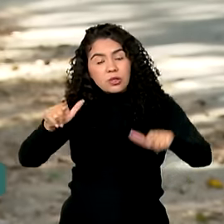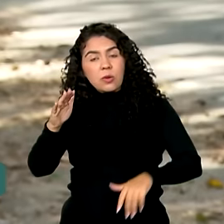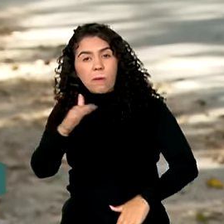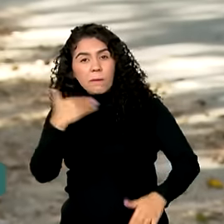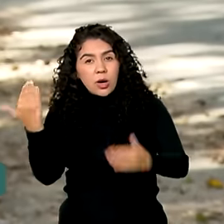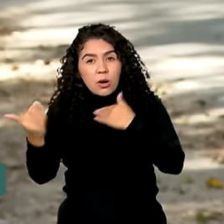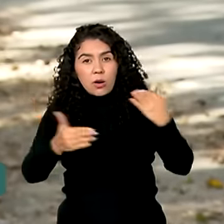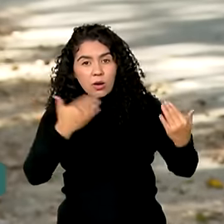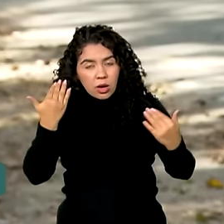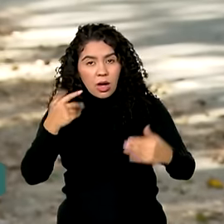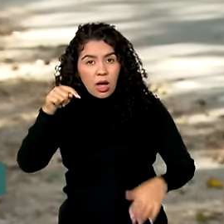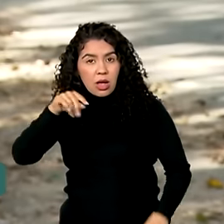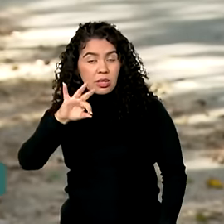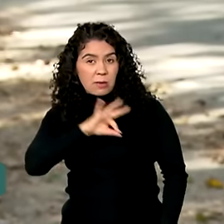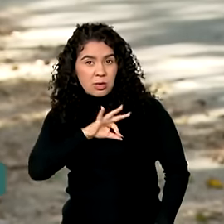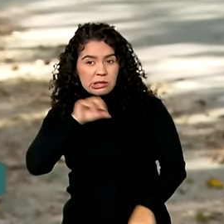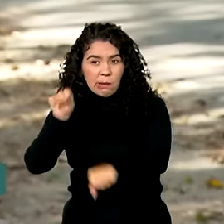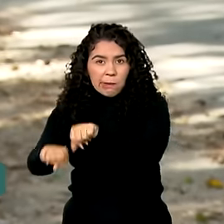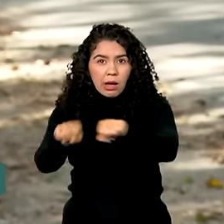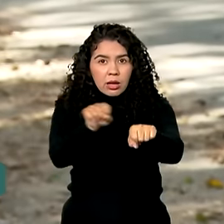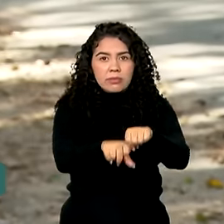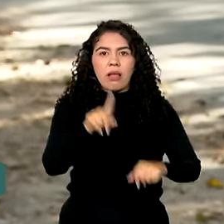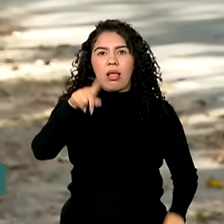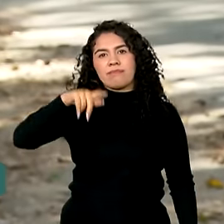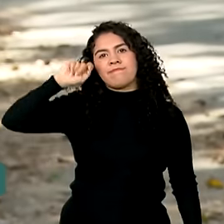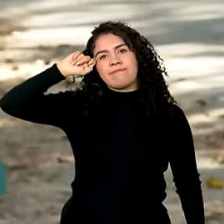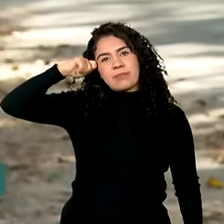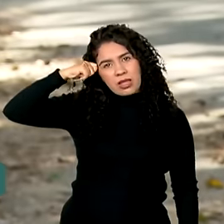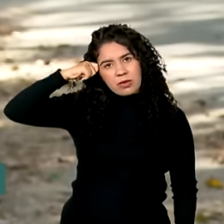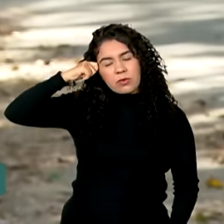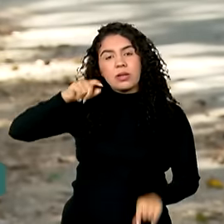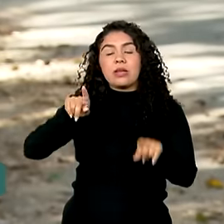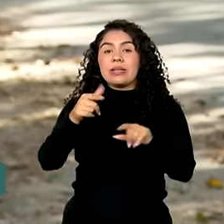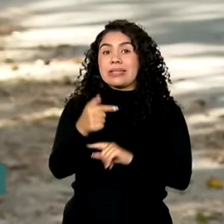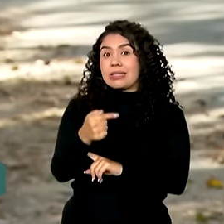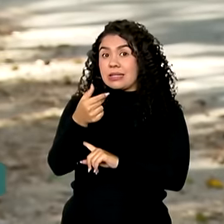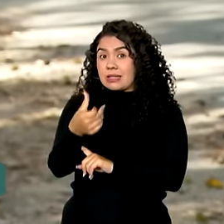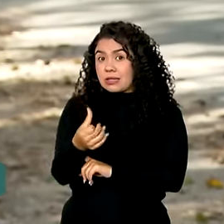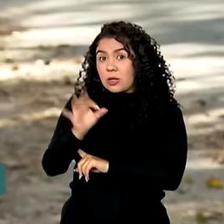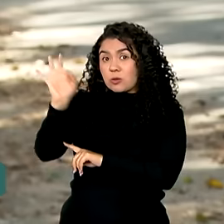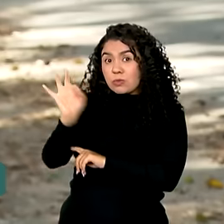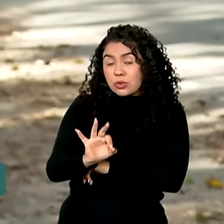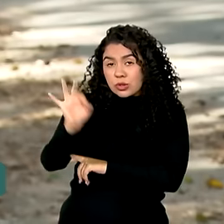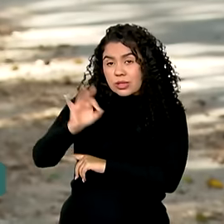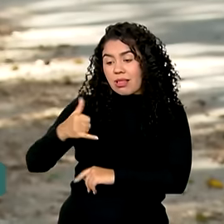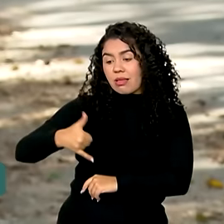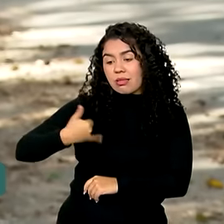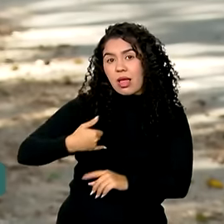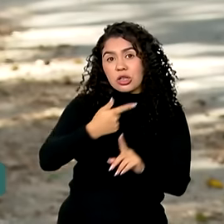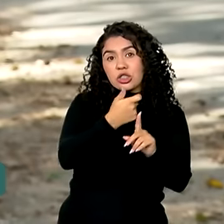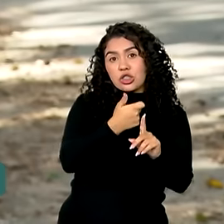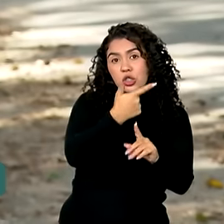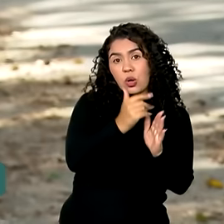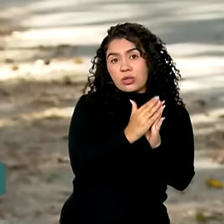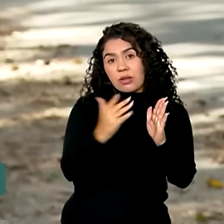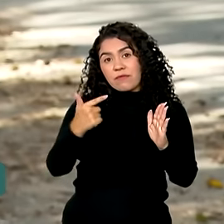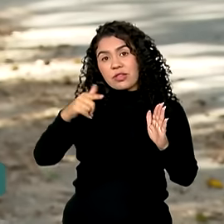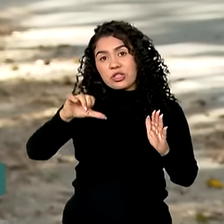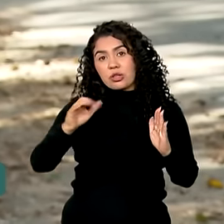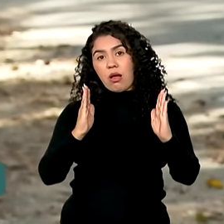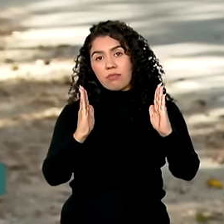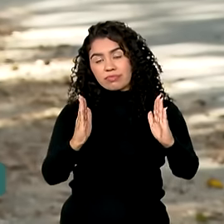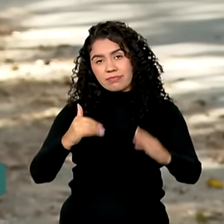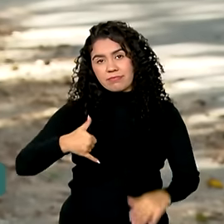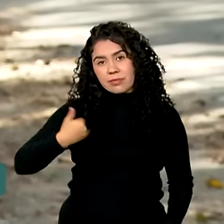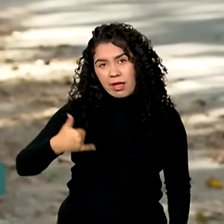polícia no Brasil foram negros e 76% tinham entre 12 e 29 anos de